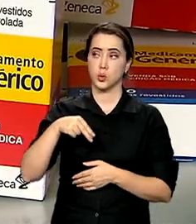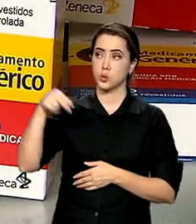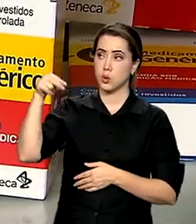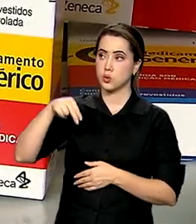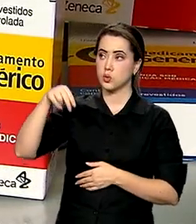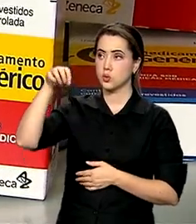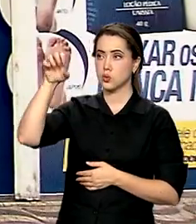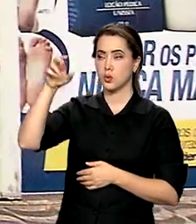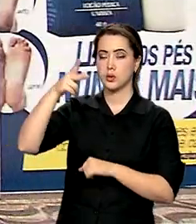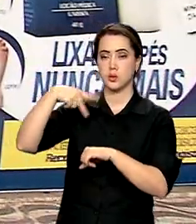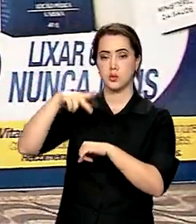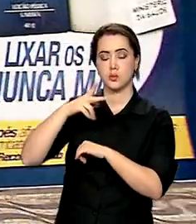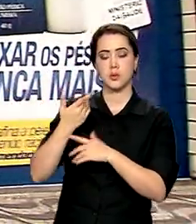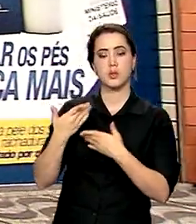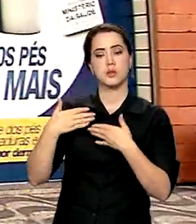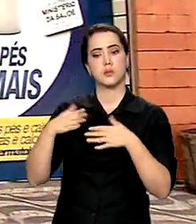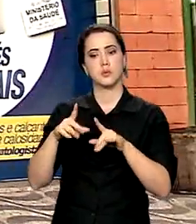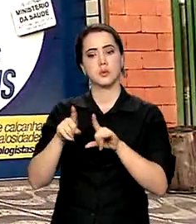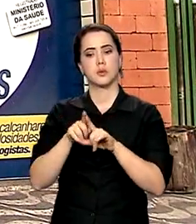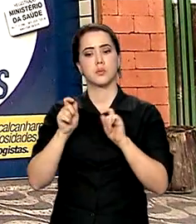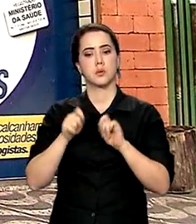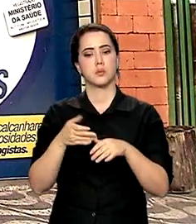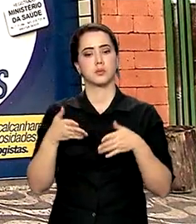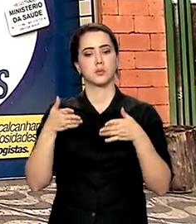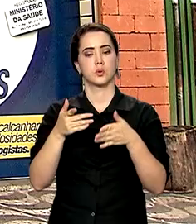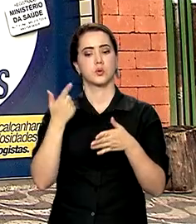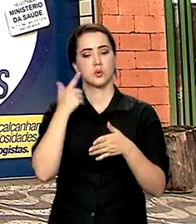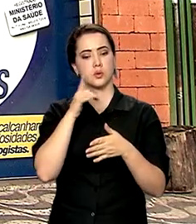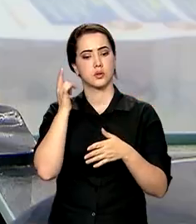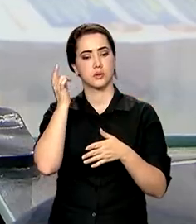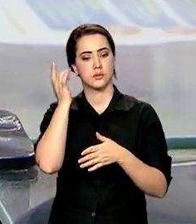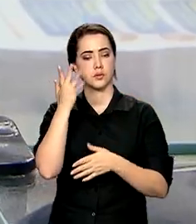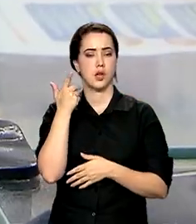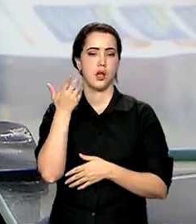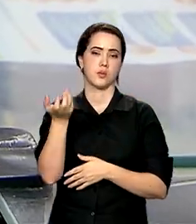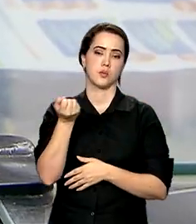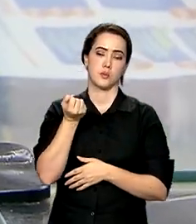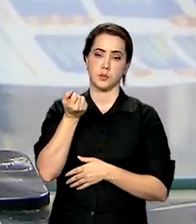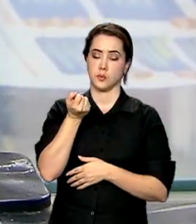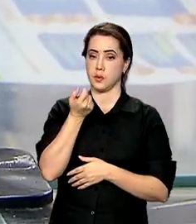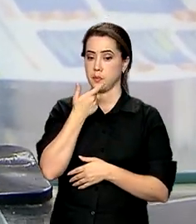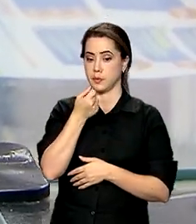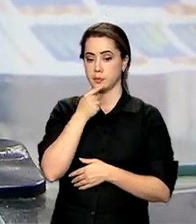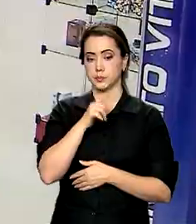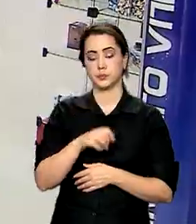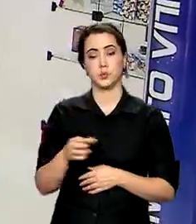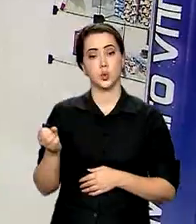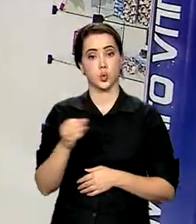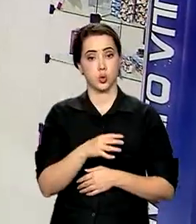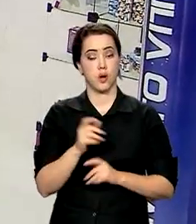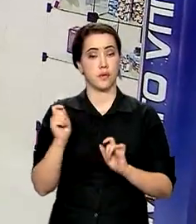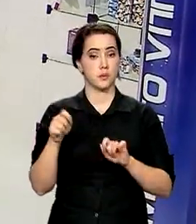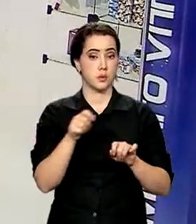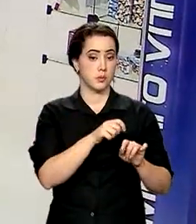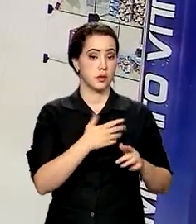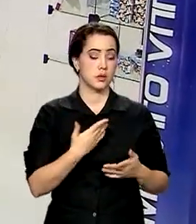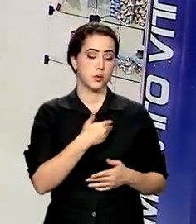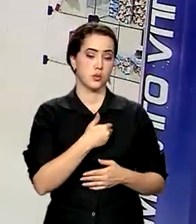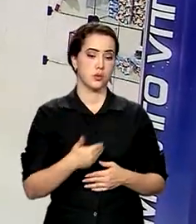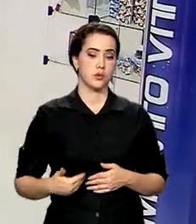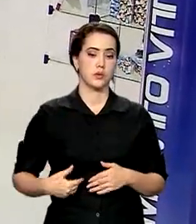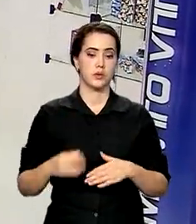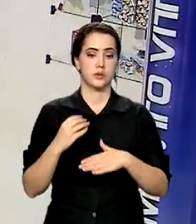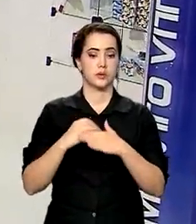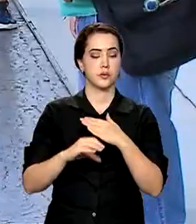nordeste do país para facilitar o acesso aos medicamentos. Para garantir os novos benefícios, o governo